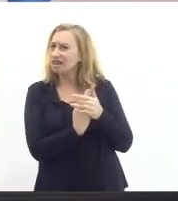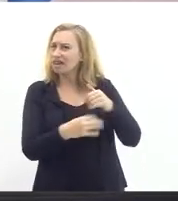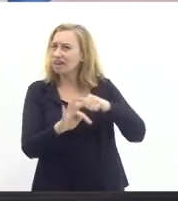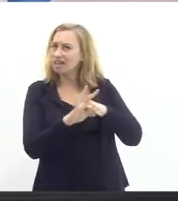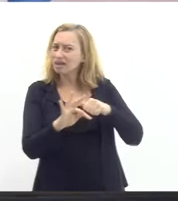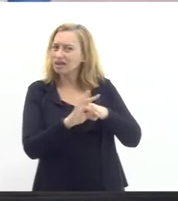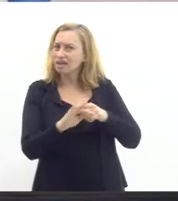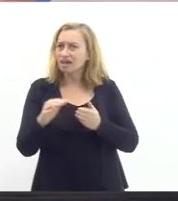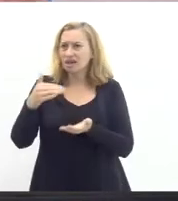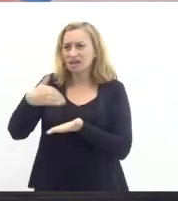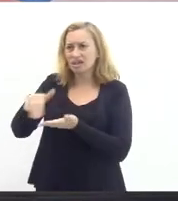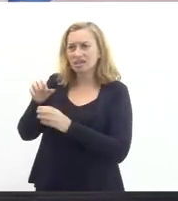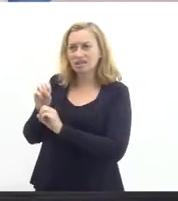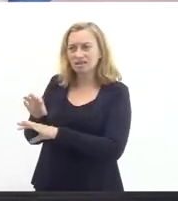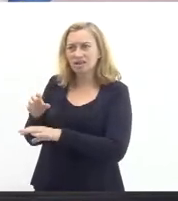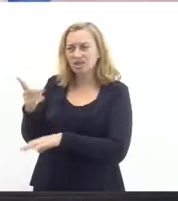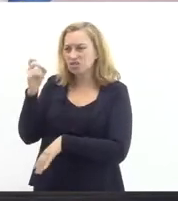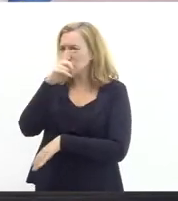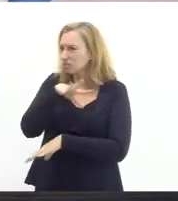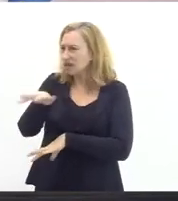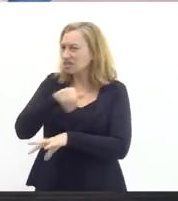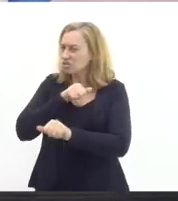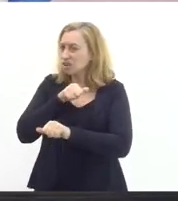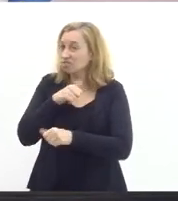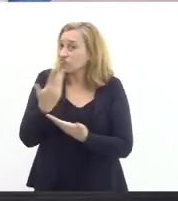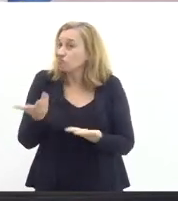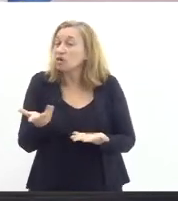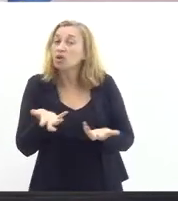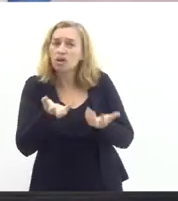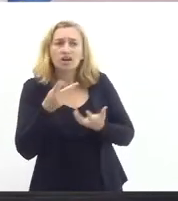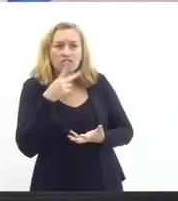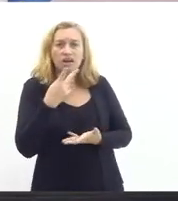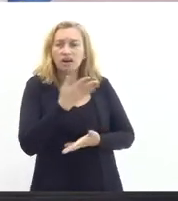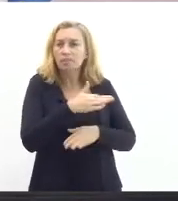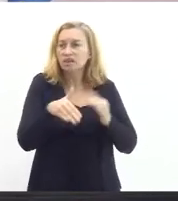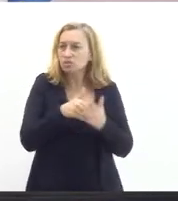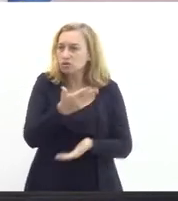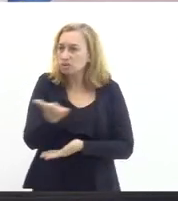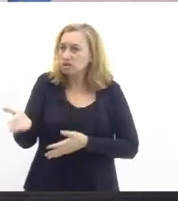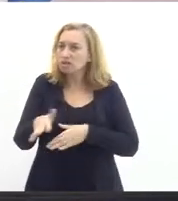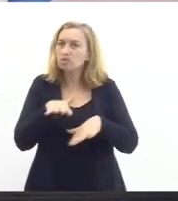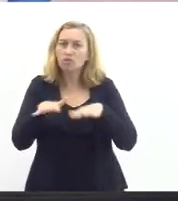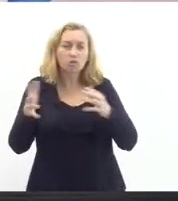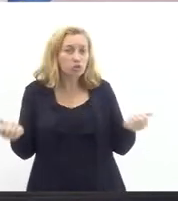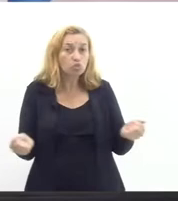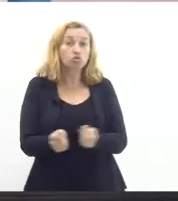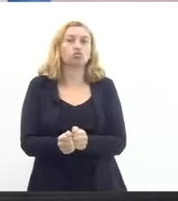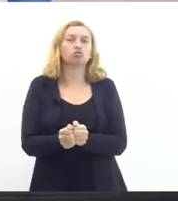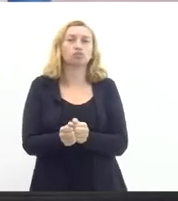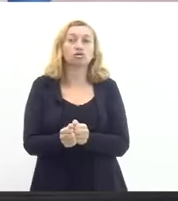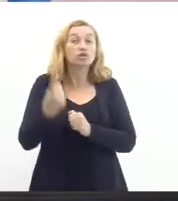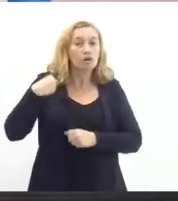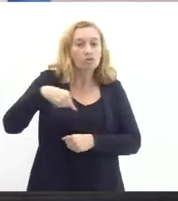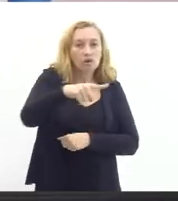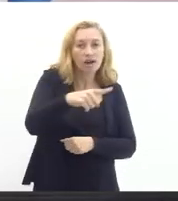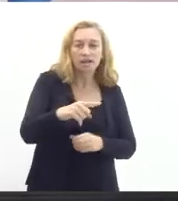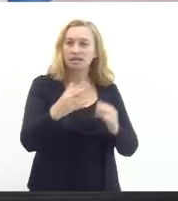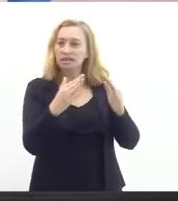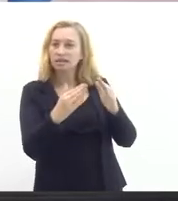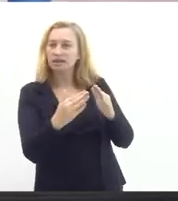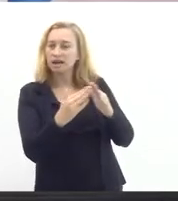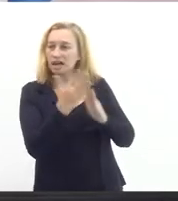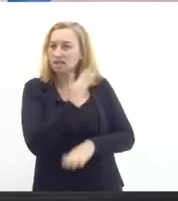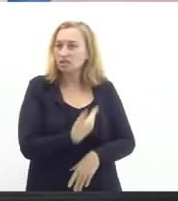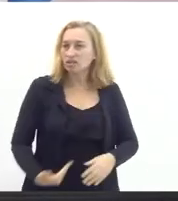Eu quero falar para os secretários quero falar para o presidente quero falar para todas as equipes técnicas vamos fazer um movimento em conjunto vamos lá na Casa Civil vamos lá na